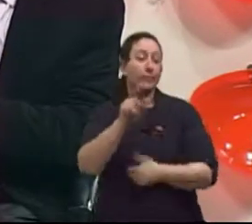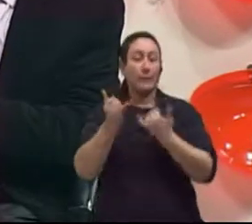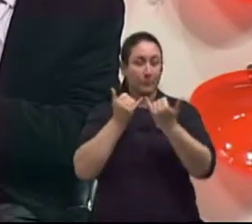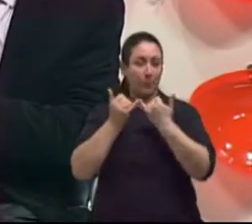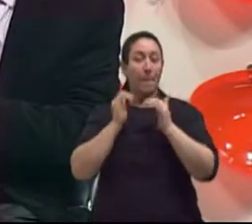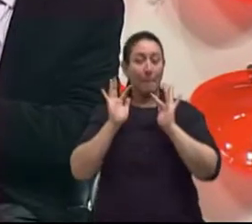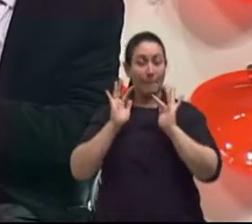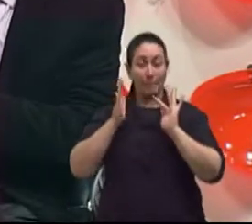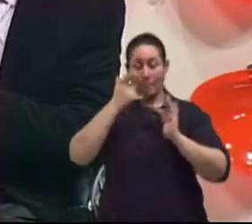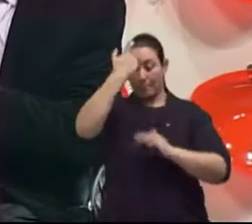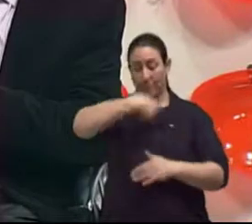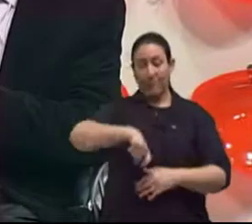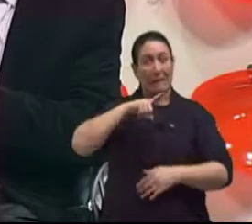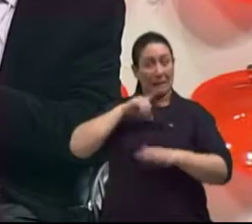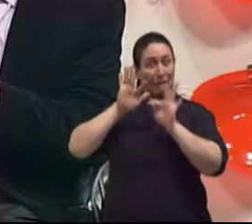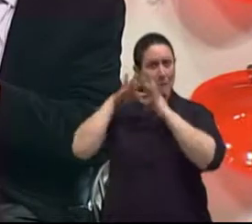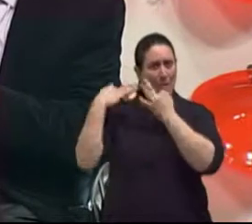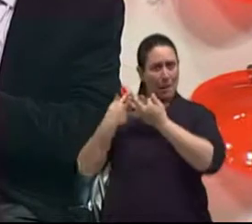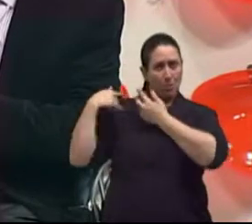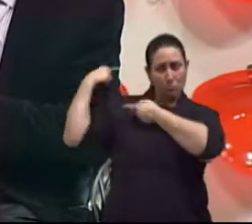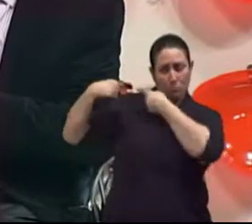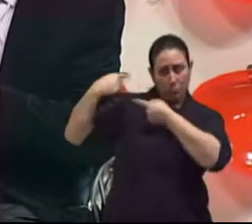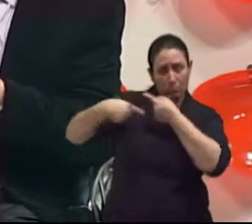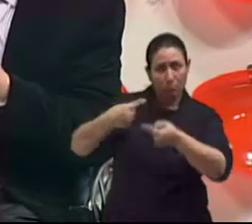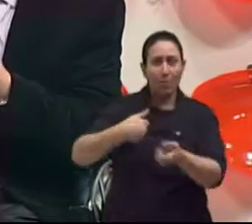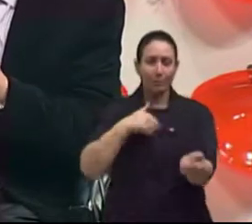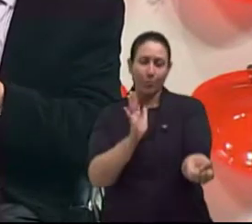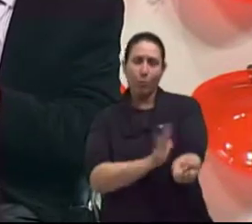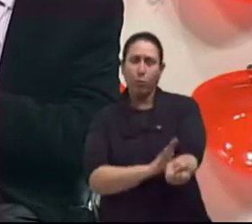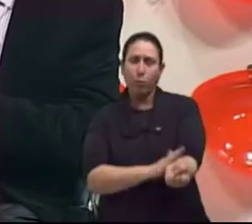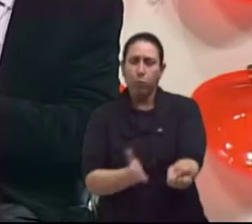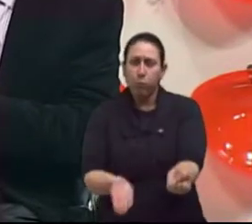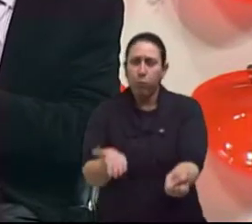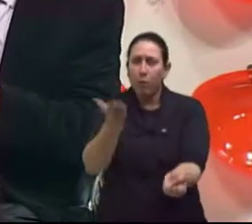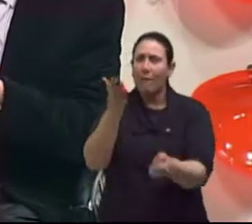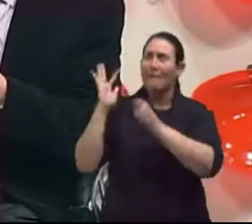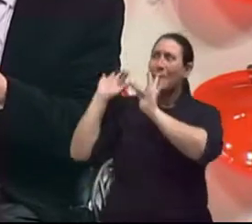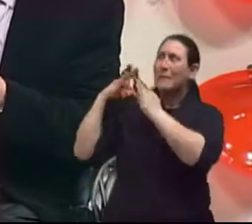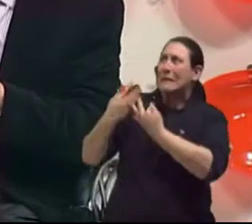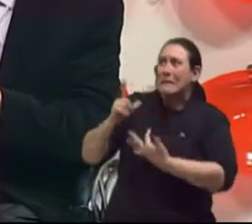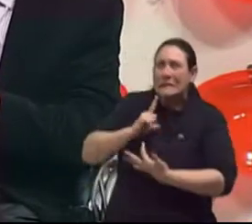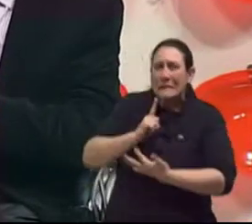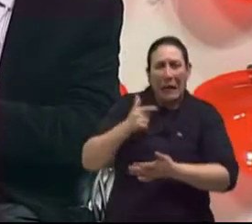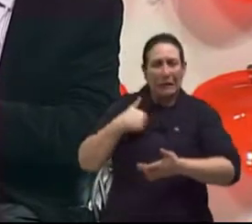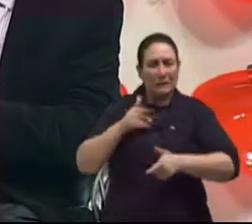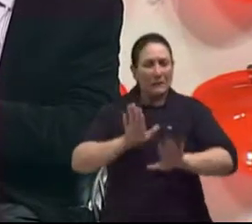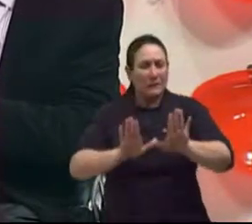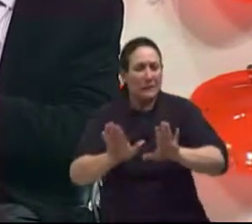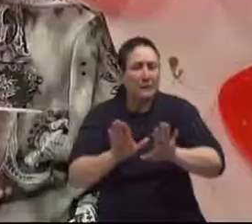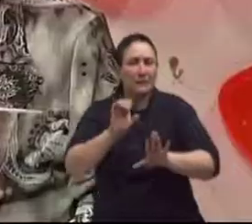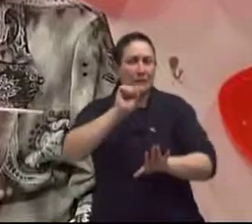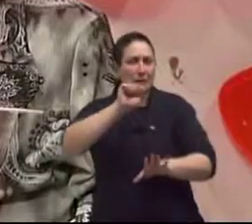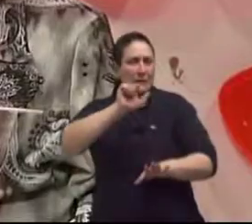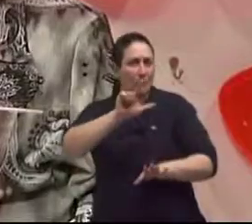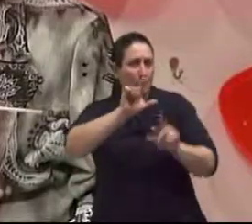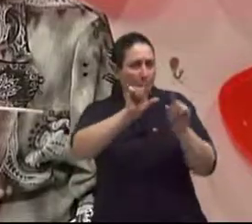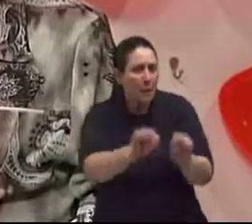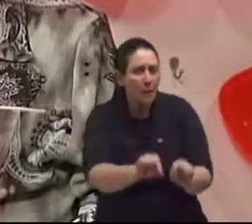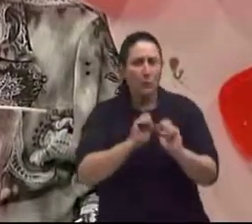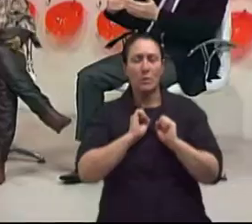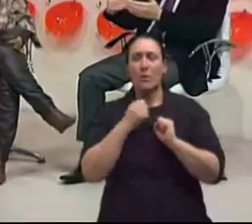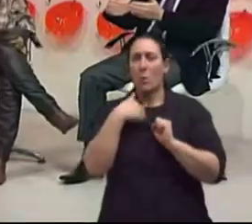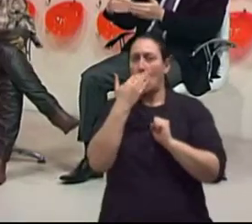genética, se a hipertensa, claro que o cuidado com a alimentação, menos sal na alimentação, cuidar com o peso corporal,